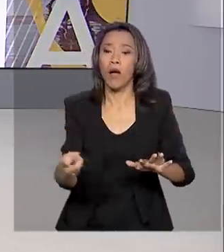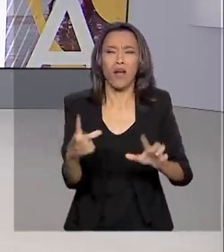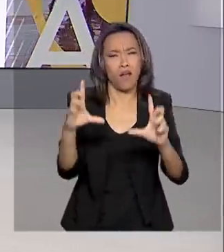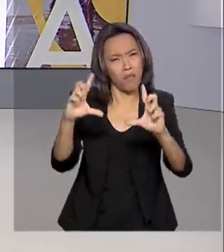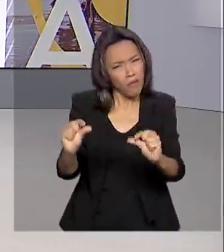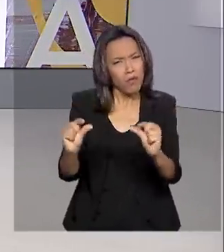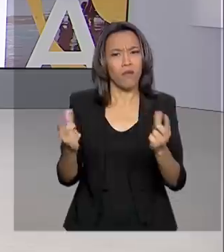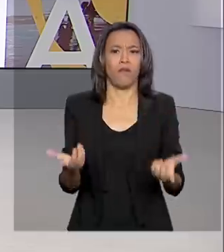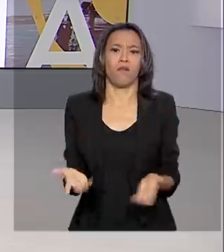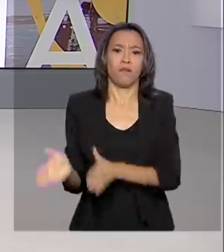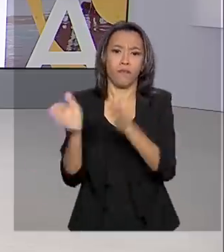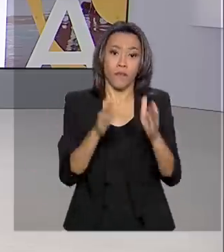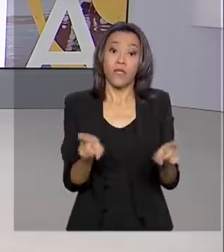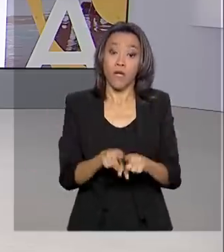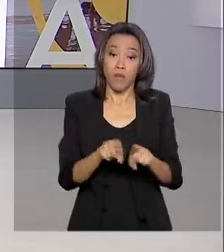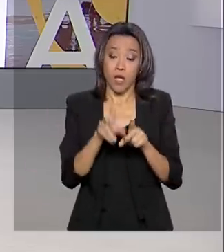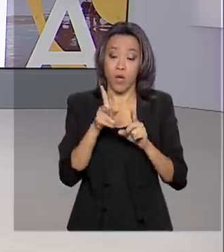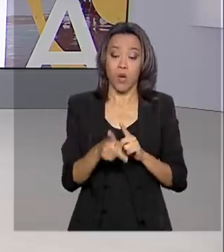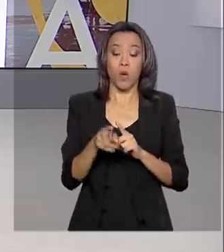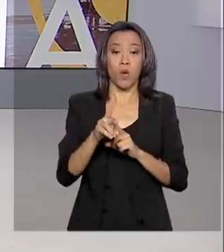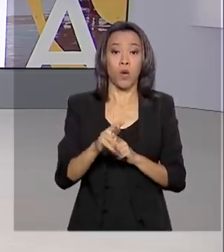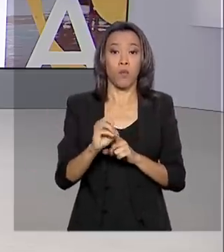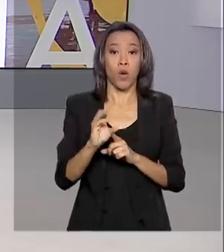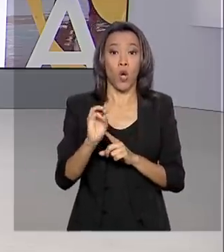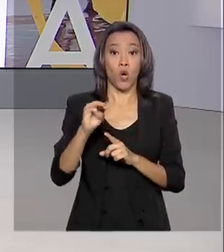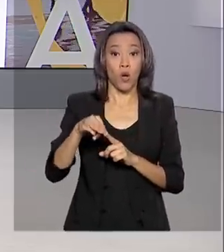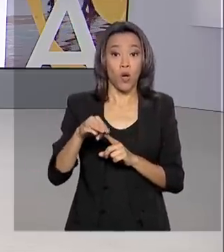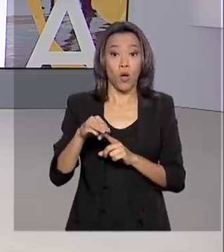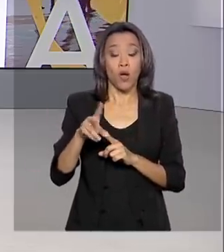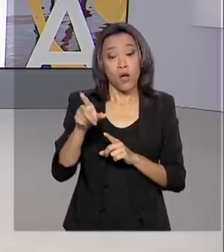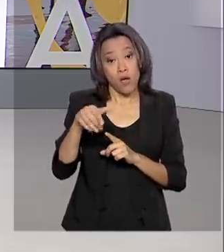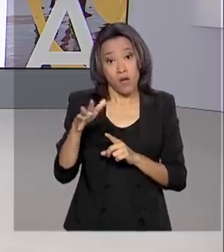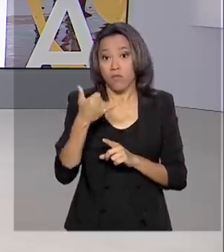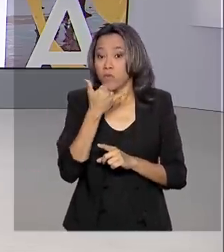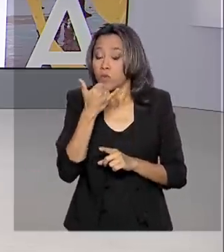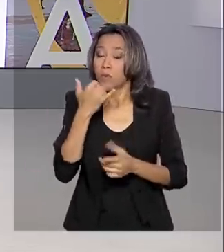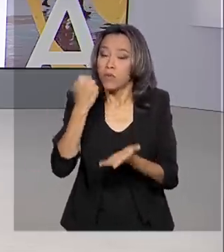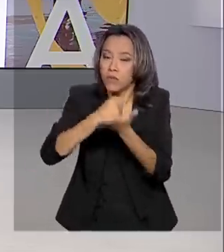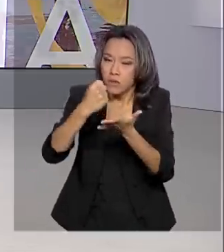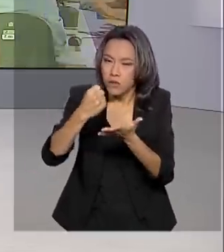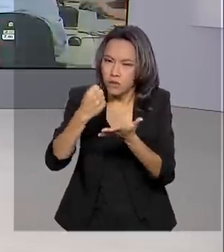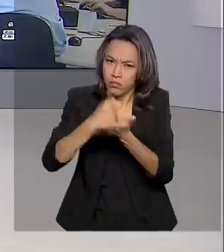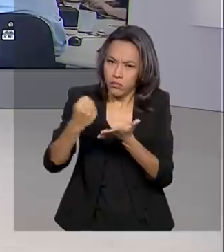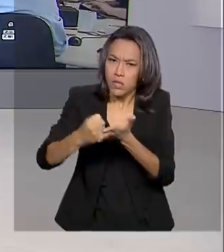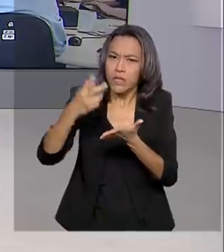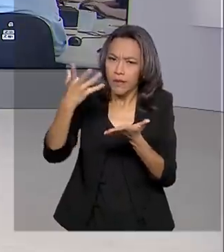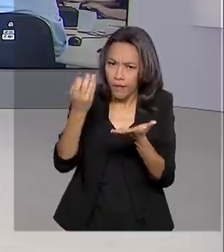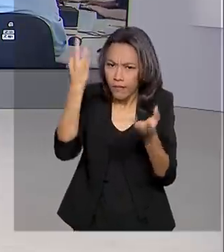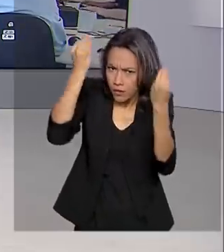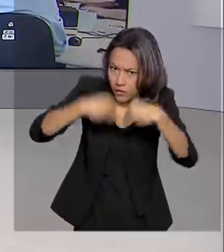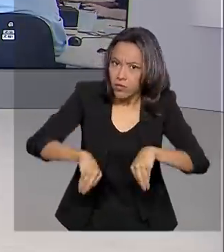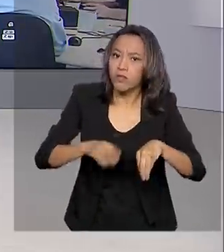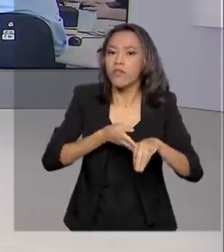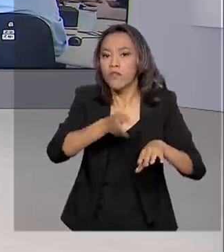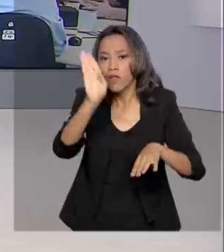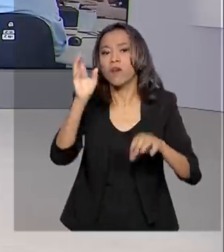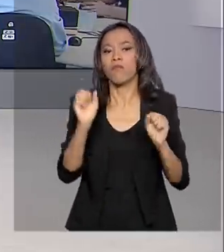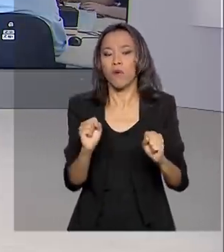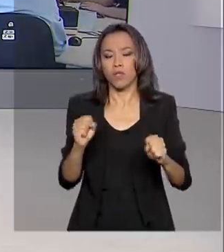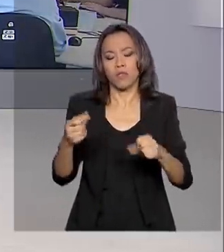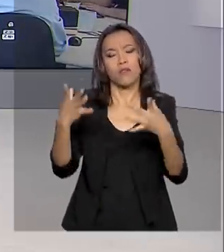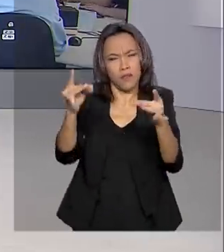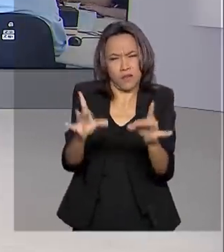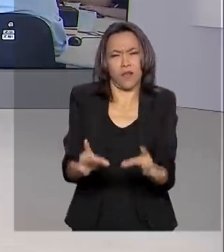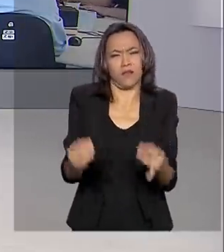PROCONs estão ajudando os consumidores que querem desistir de viajar para o exterior. A gente vai agora até o Rio de Janeiro falar com o Tiago Pimenta, que tem mais